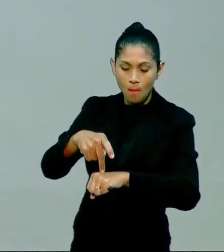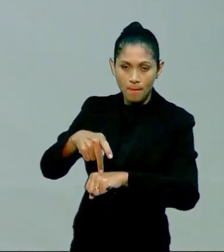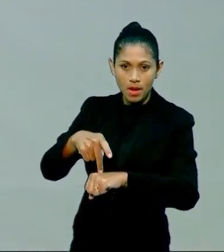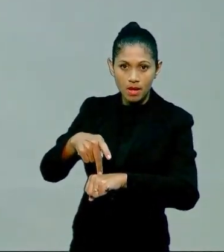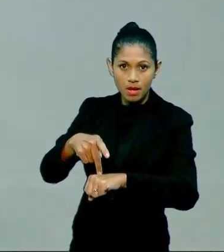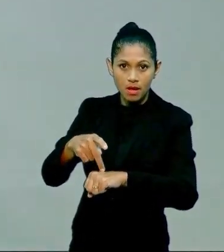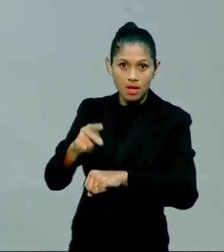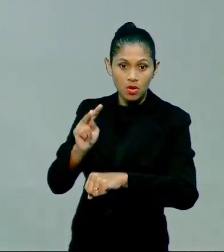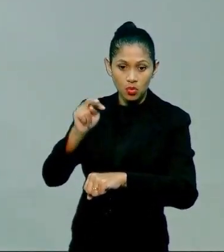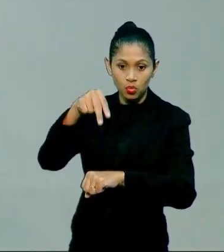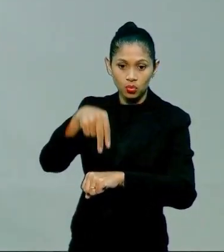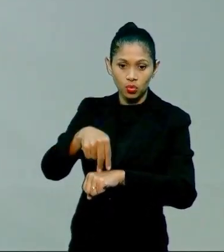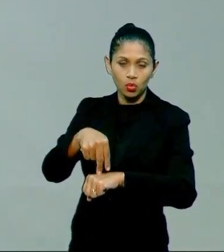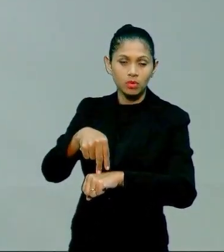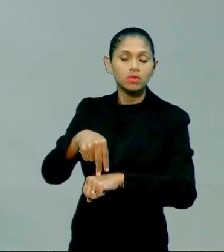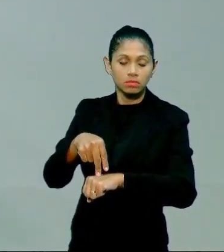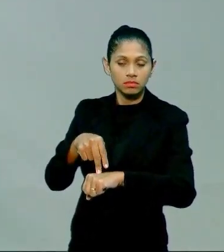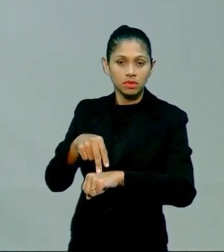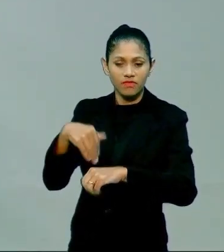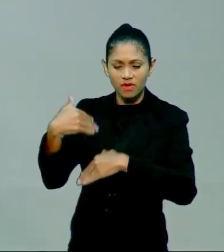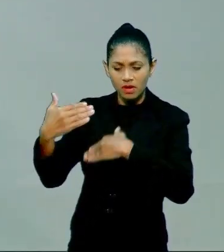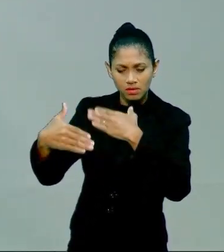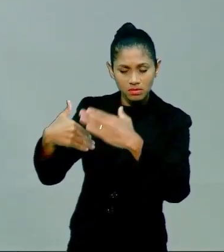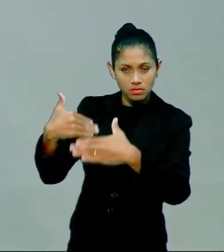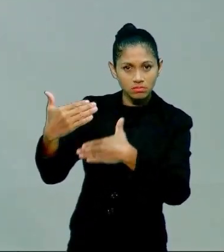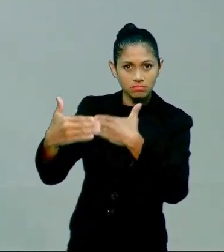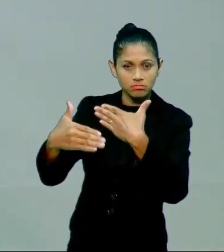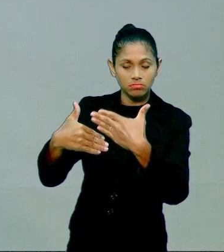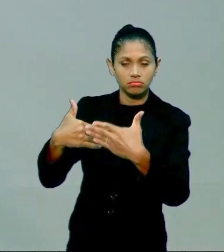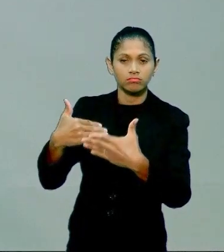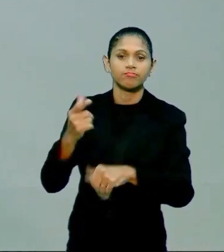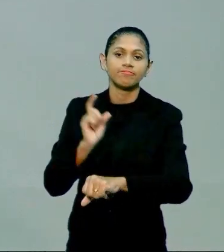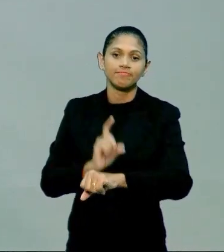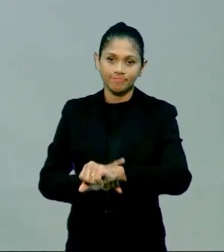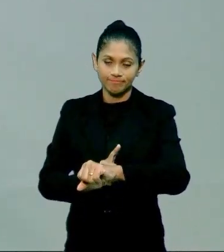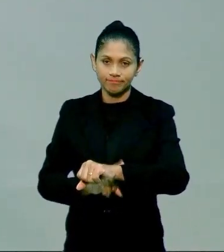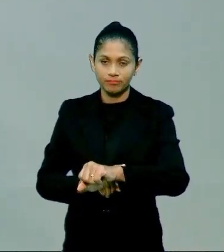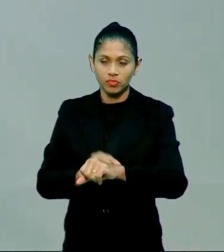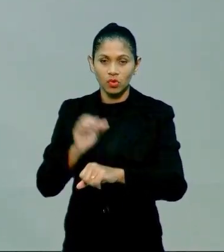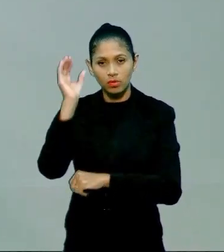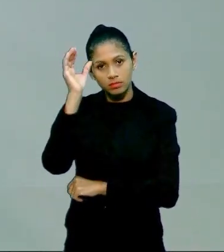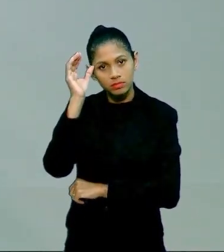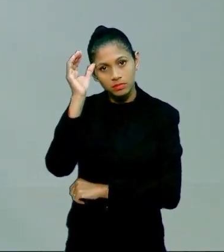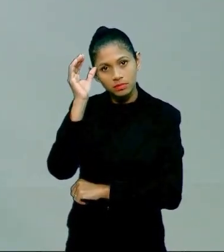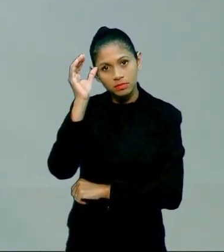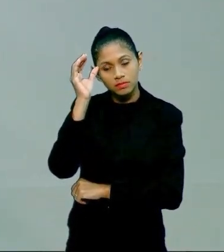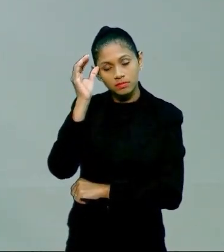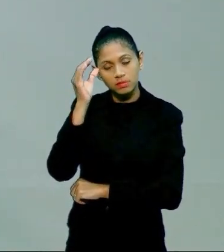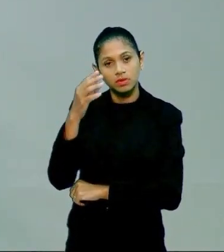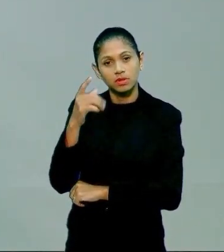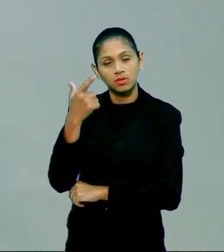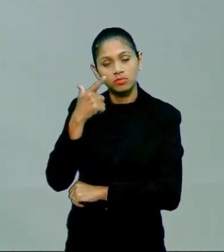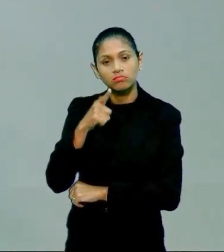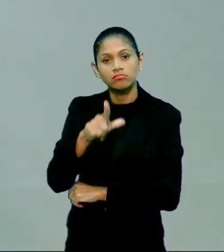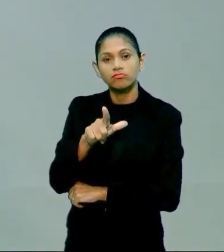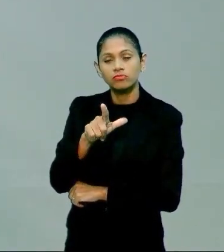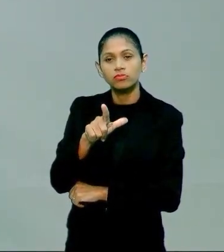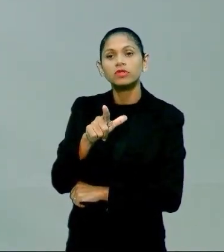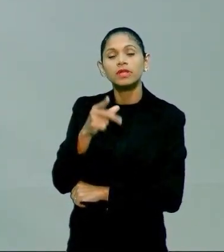dois pés um pé dois pés e ela foi se perpetuando com o tempo a gente conseguindo compreender isso a gente consegue ver o